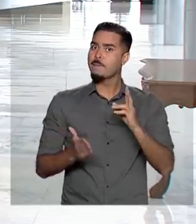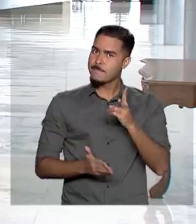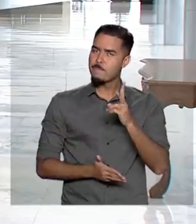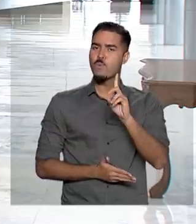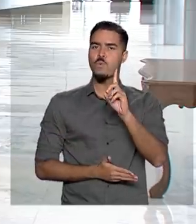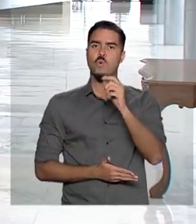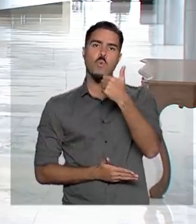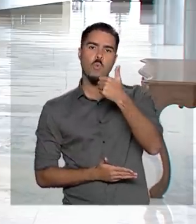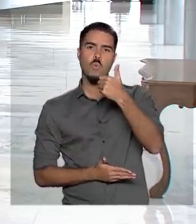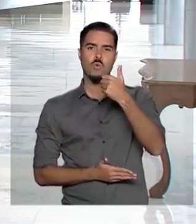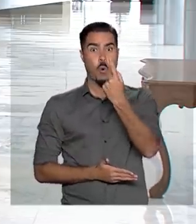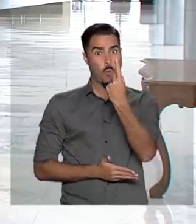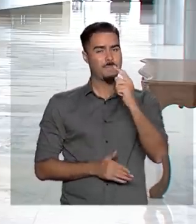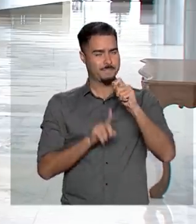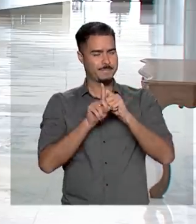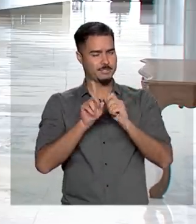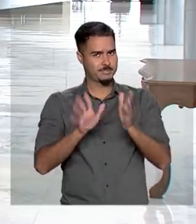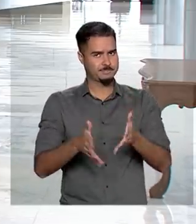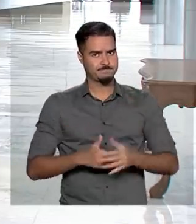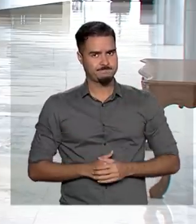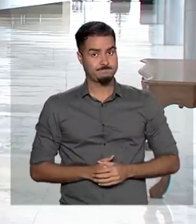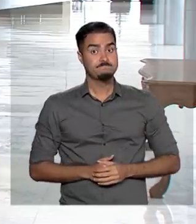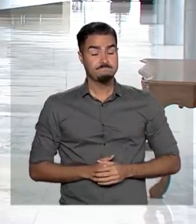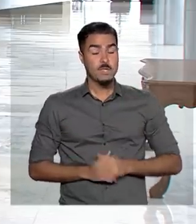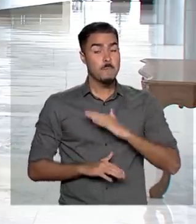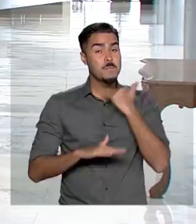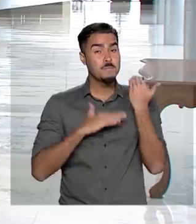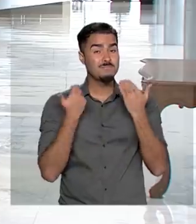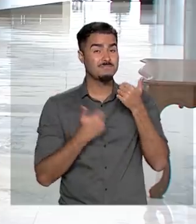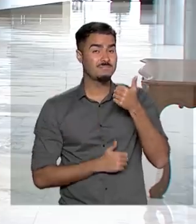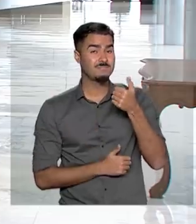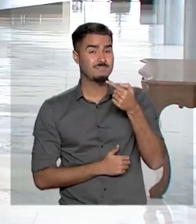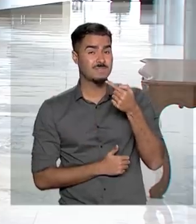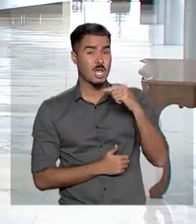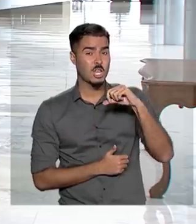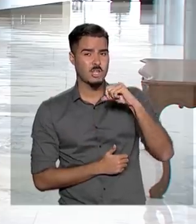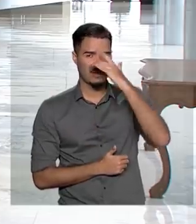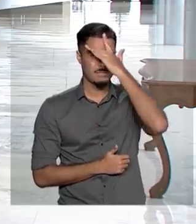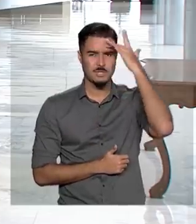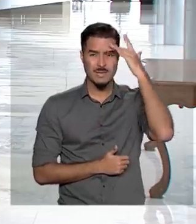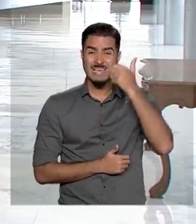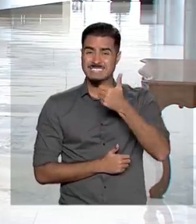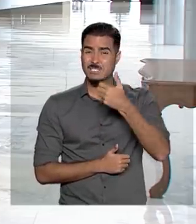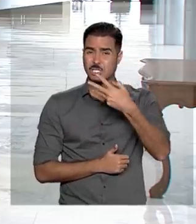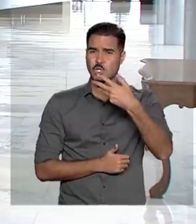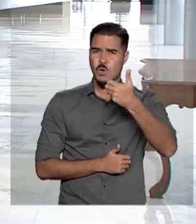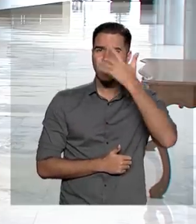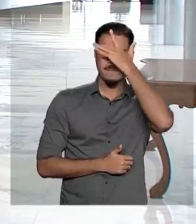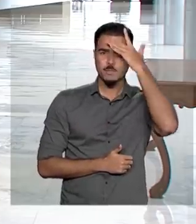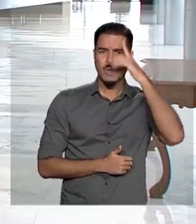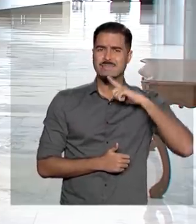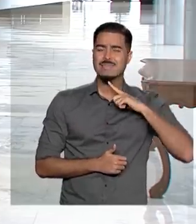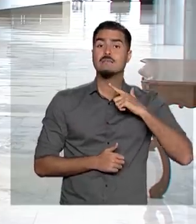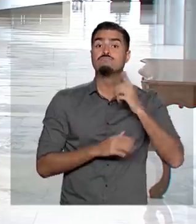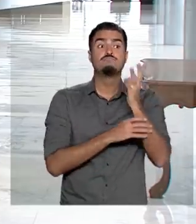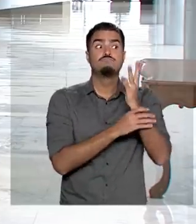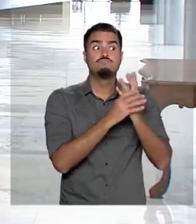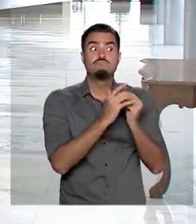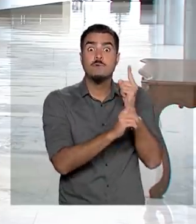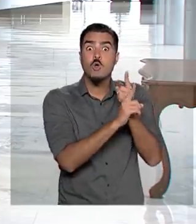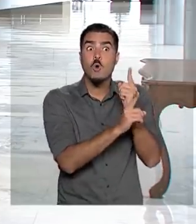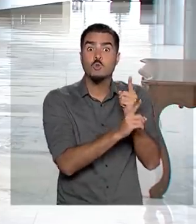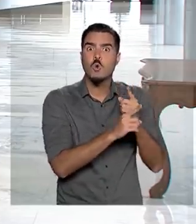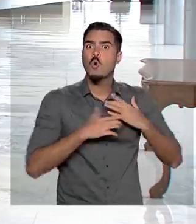um mês. O número de mortos chega a 179 e há 131 pessoas ainda